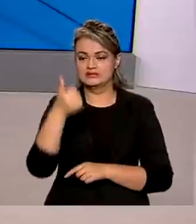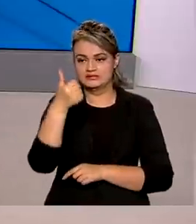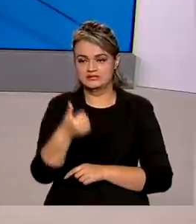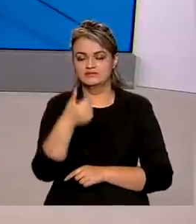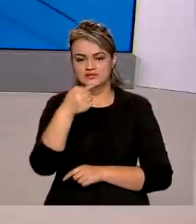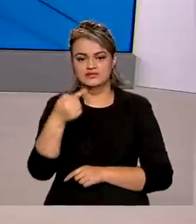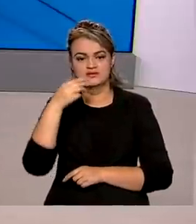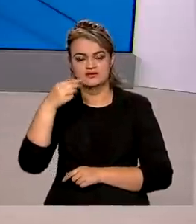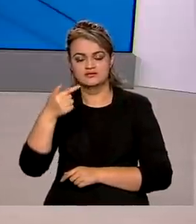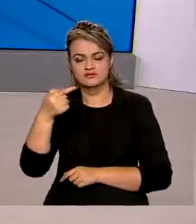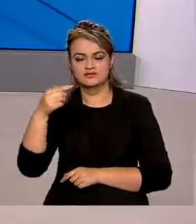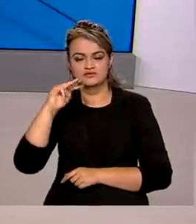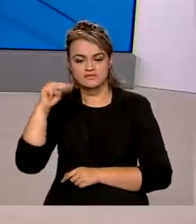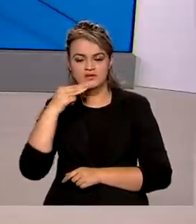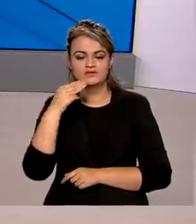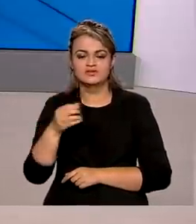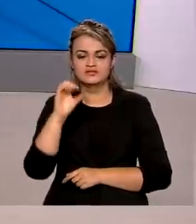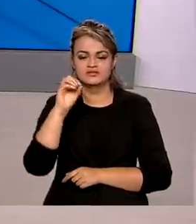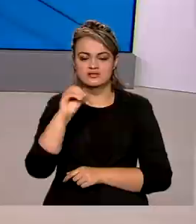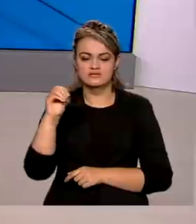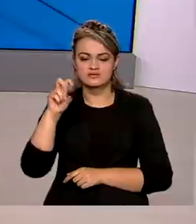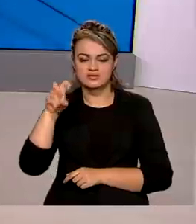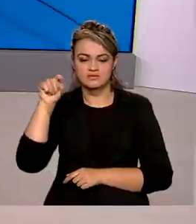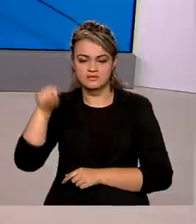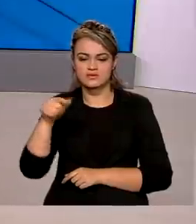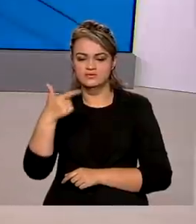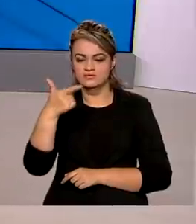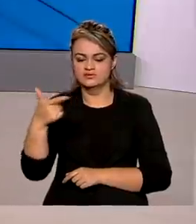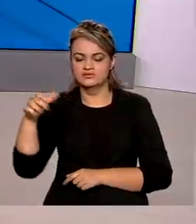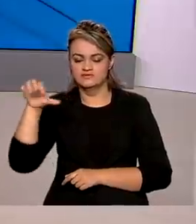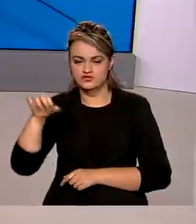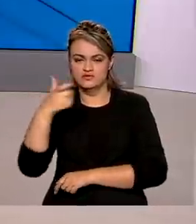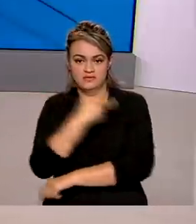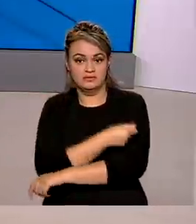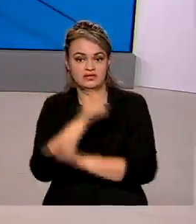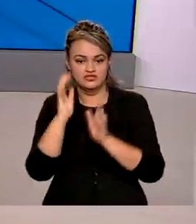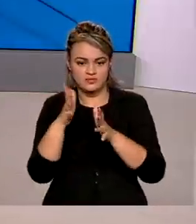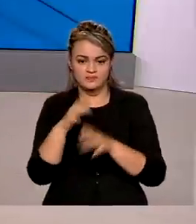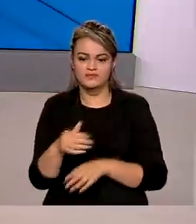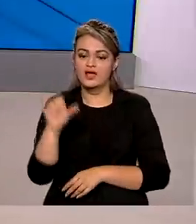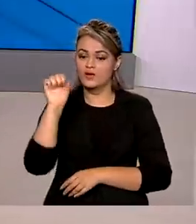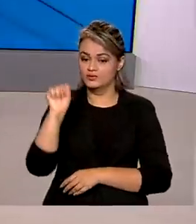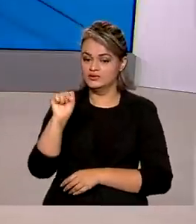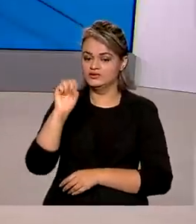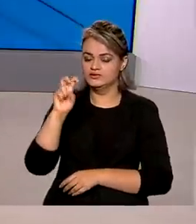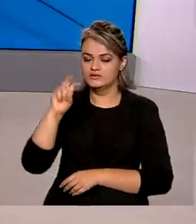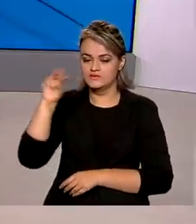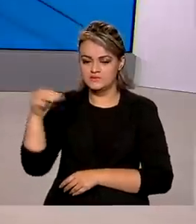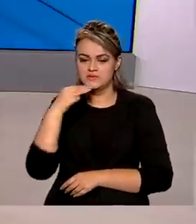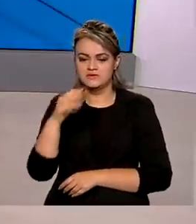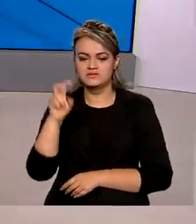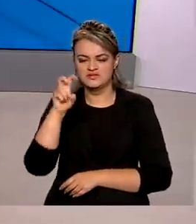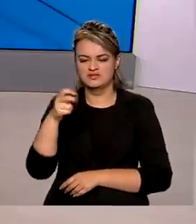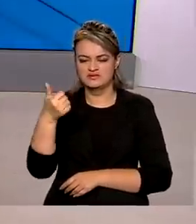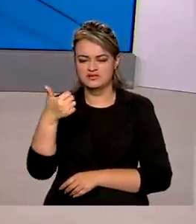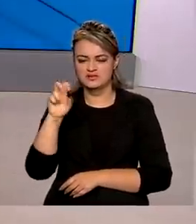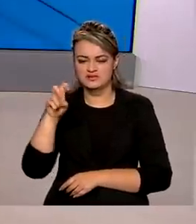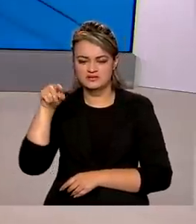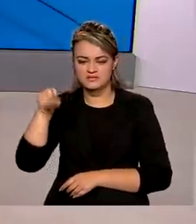117 milhões, 5 mil, 229 foram aplicadas. 85 milhões, 515 mil,